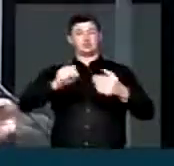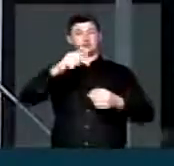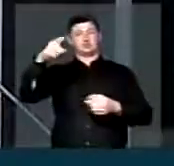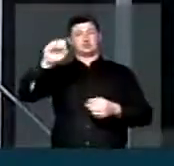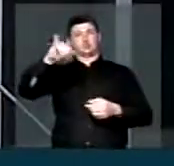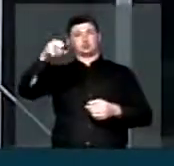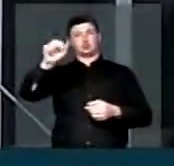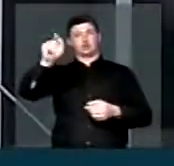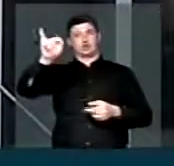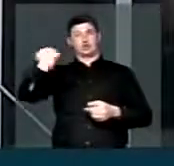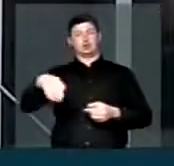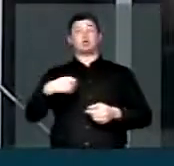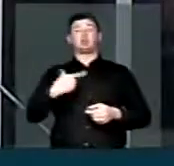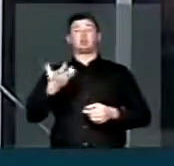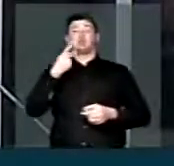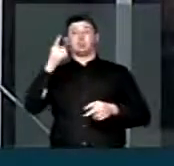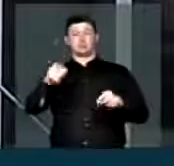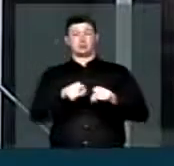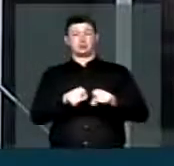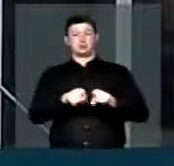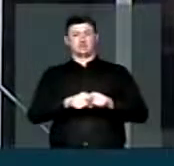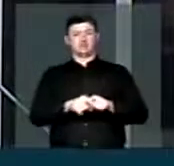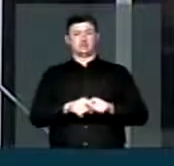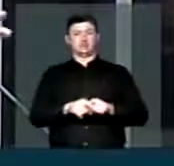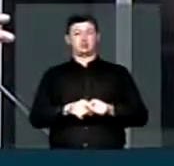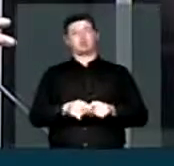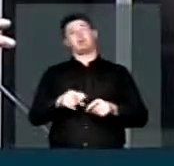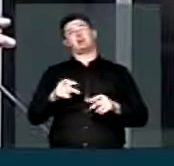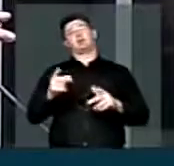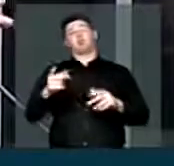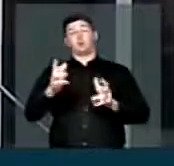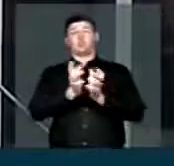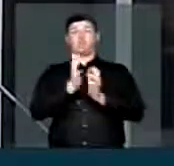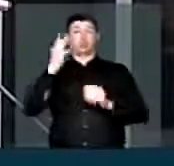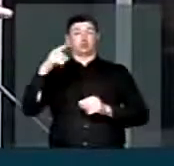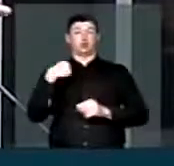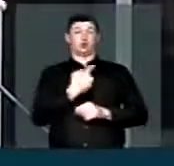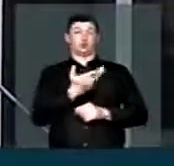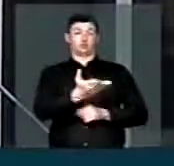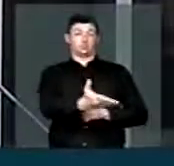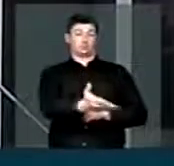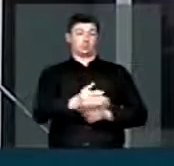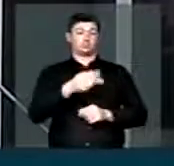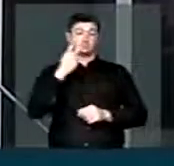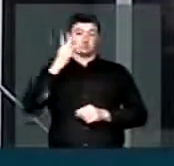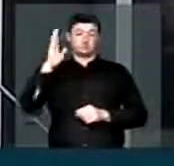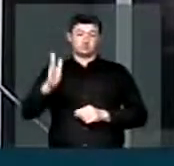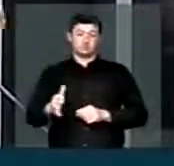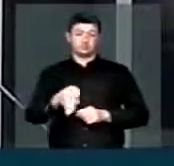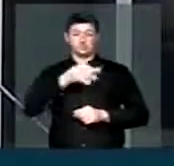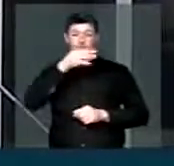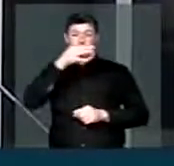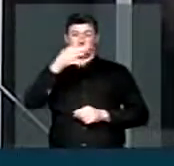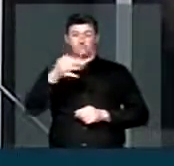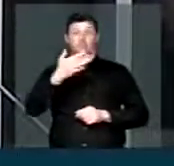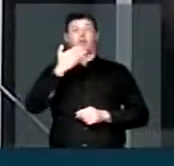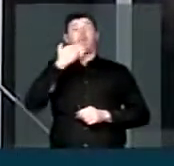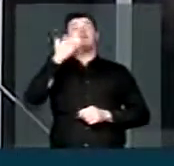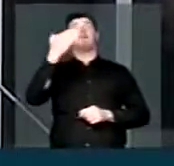Joaquim. Eu também quero dizer que, embora o nosso partido já fixou opinião